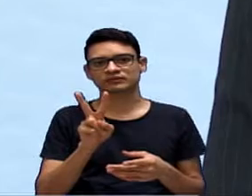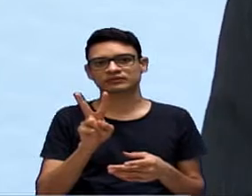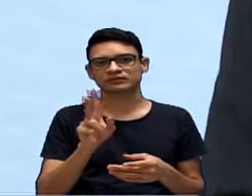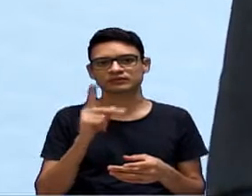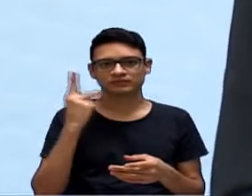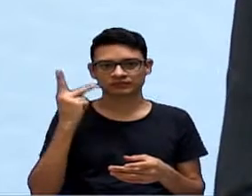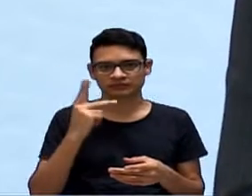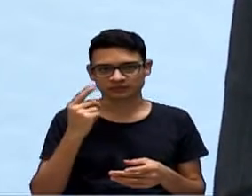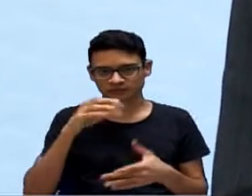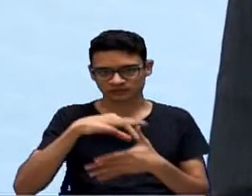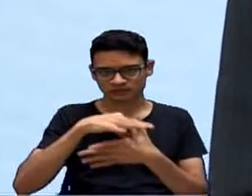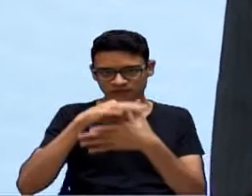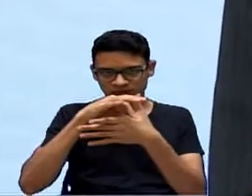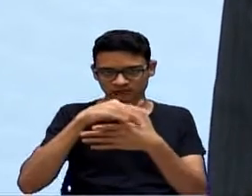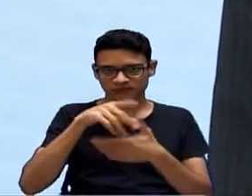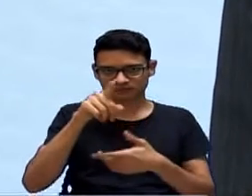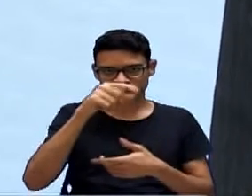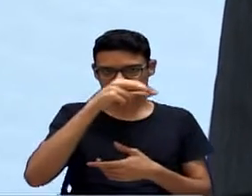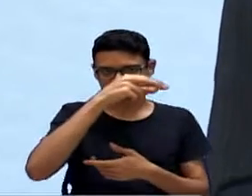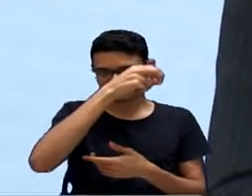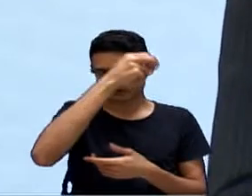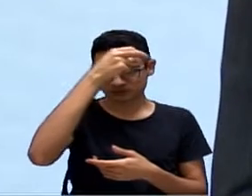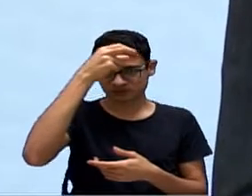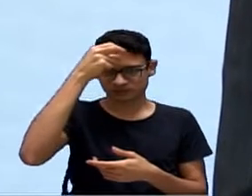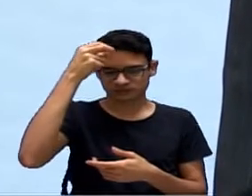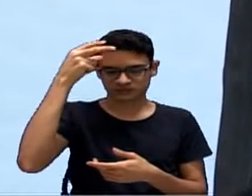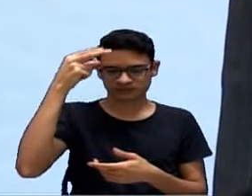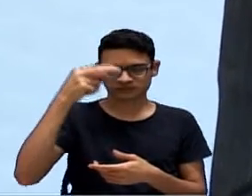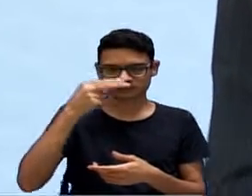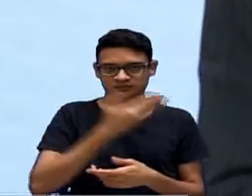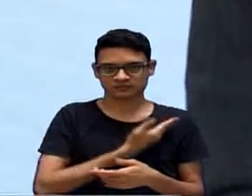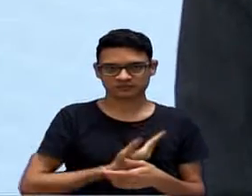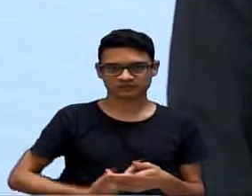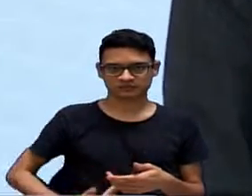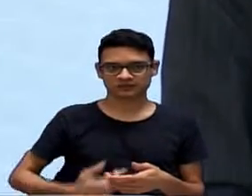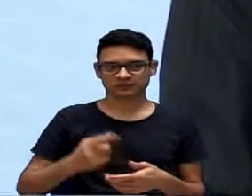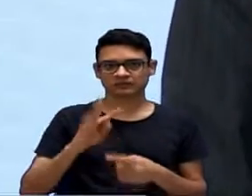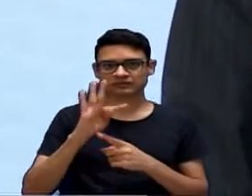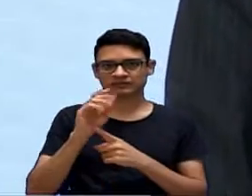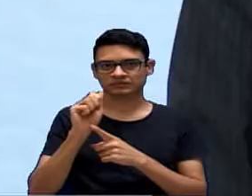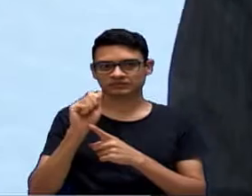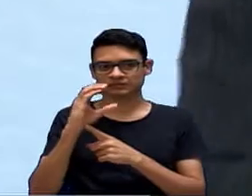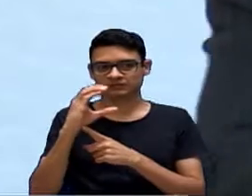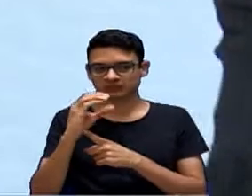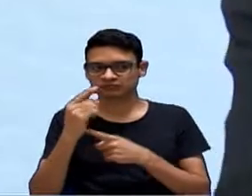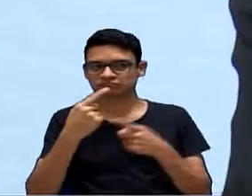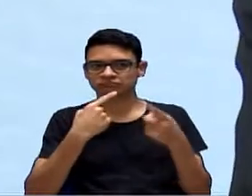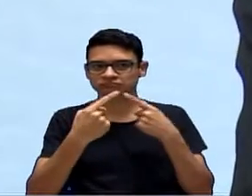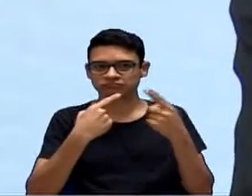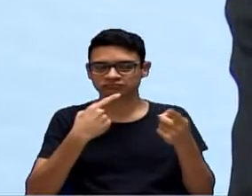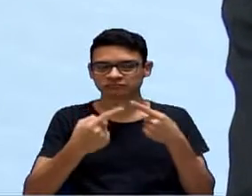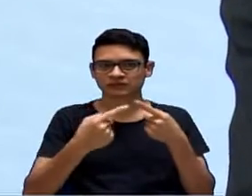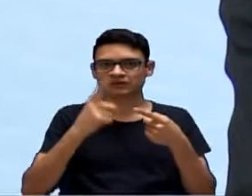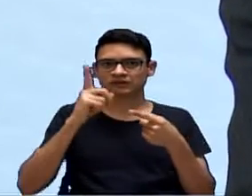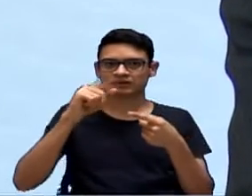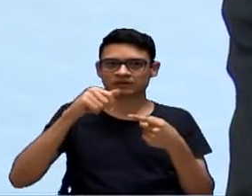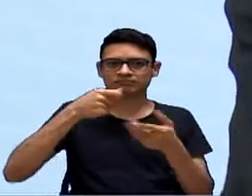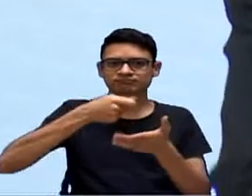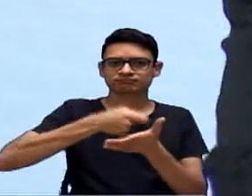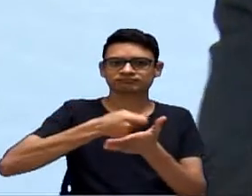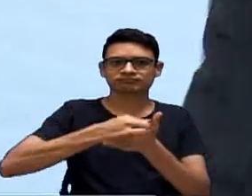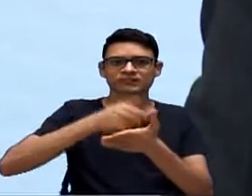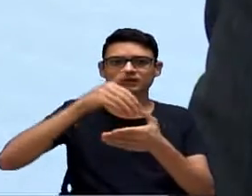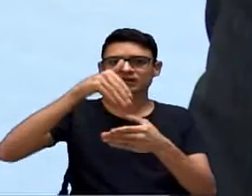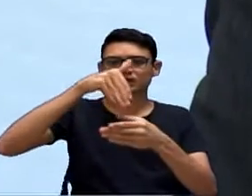vereador, ele líder do governo, é que o TAC, ele dialoga e reforça a necessidade de aprovar o projeto de